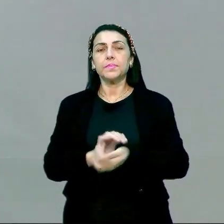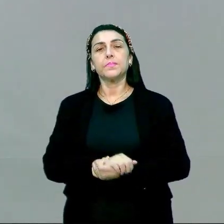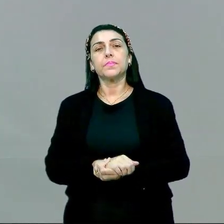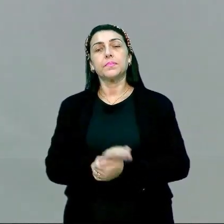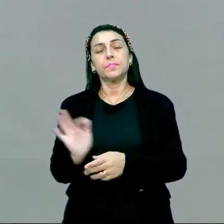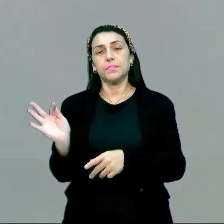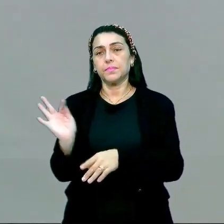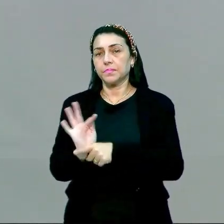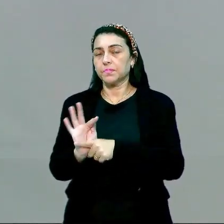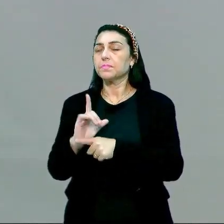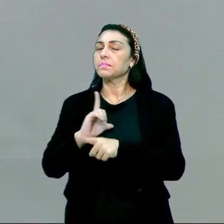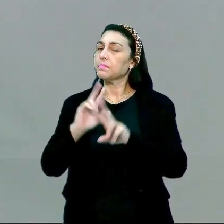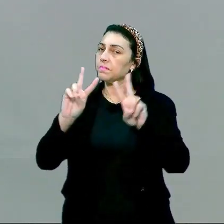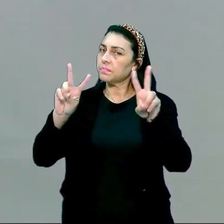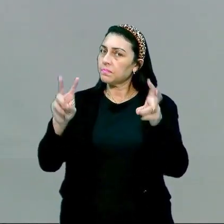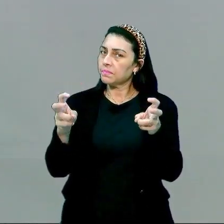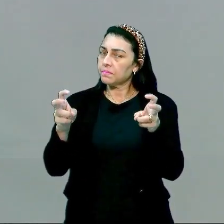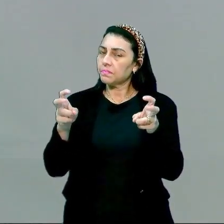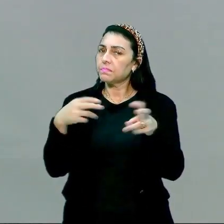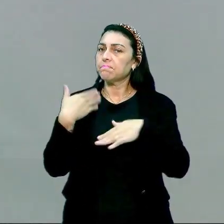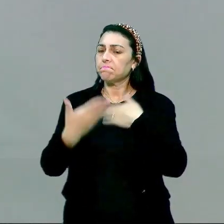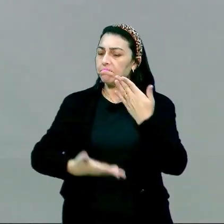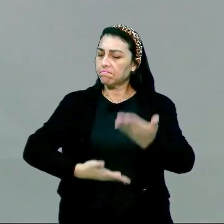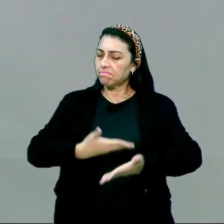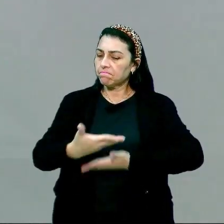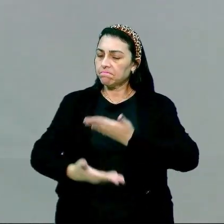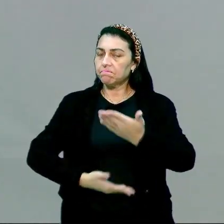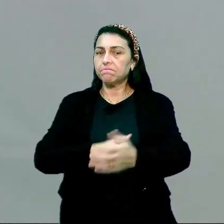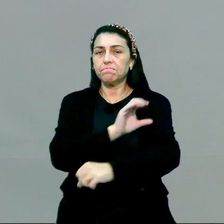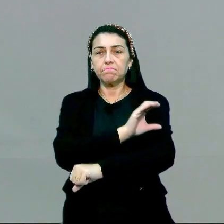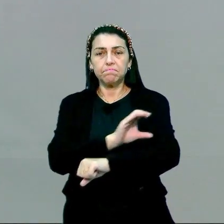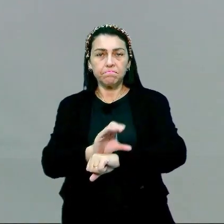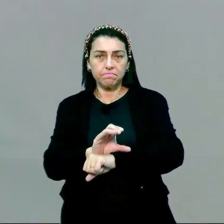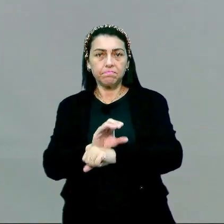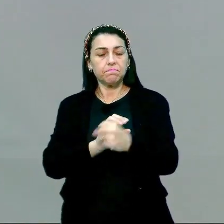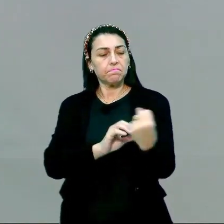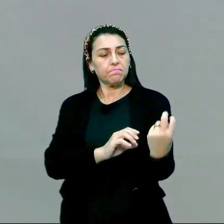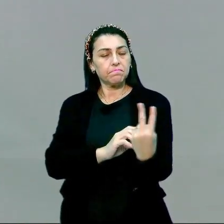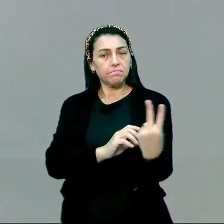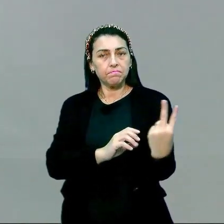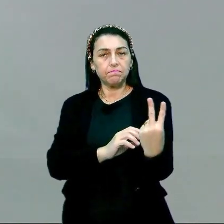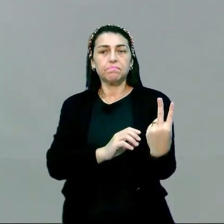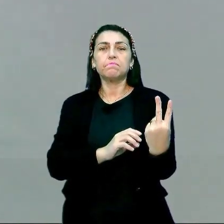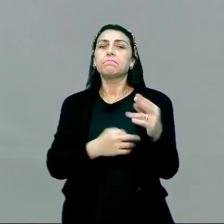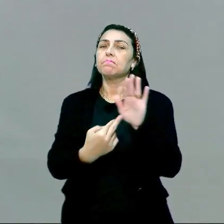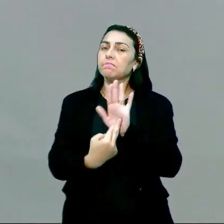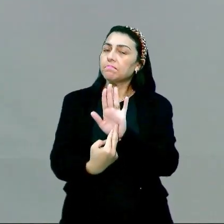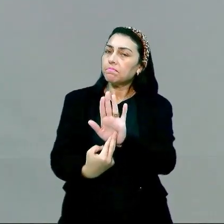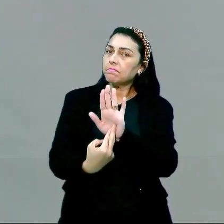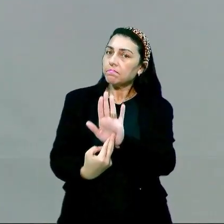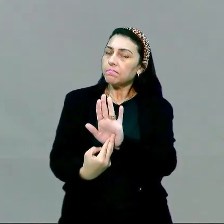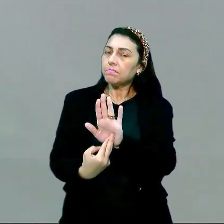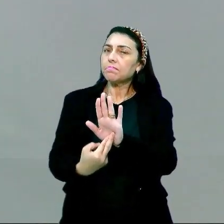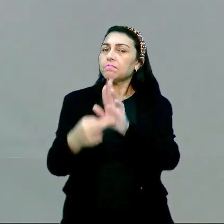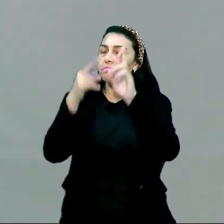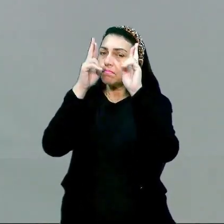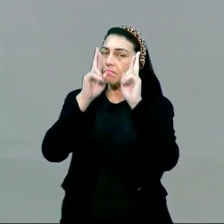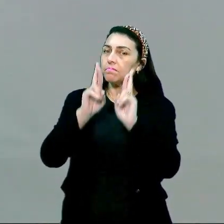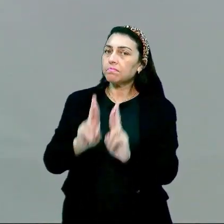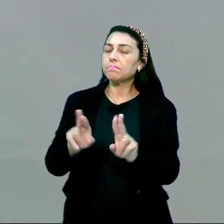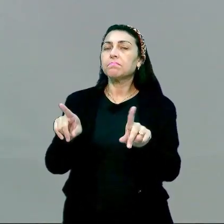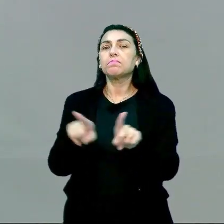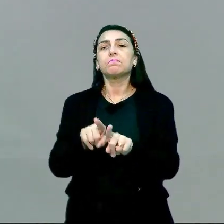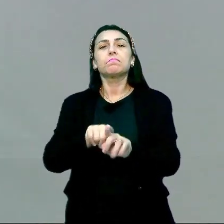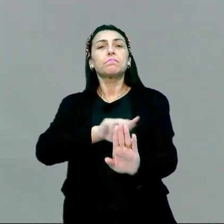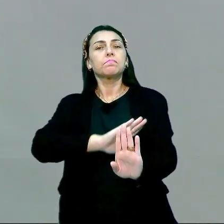esse filme, ele trabalha essa temática, né, da cultura de um e a cultura do outro, né, a representação, o respeito, a